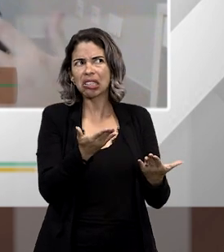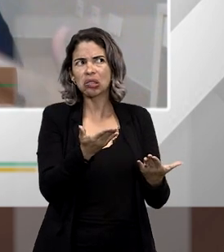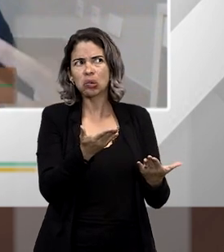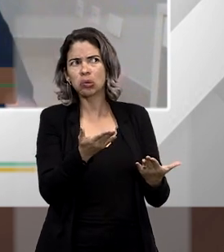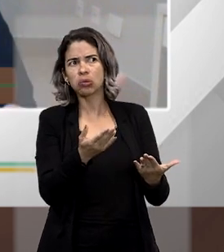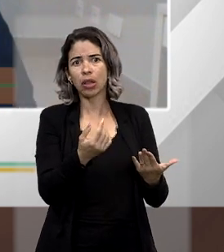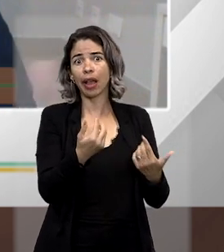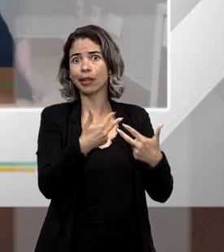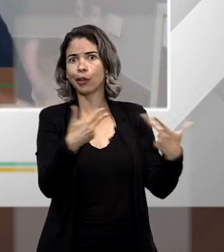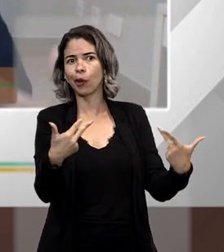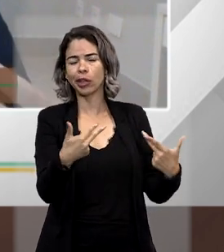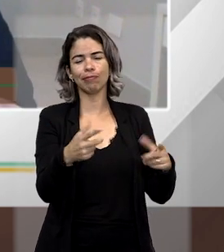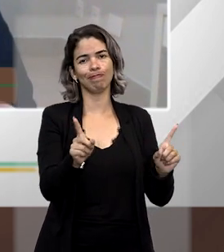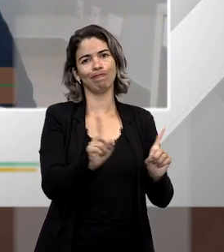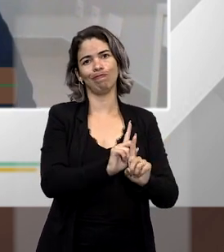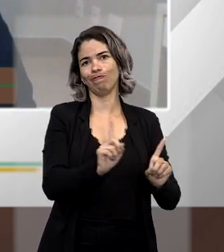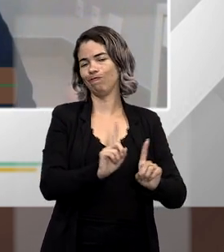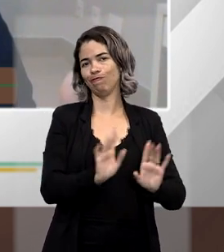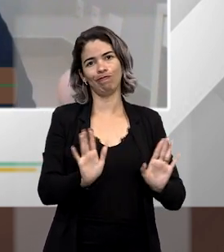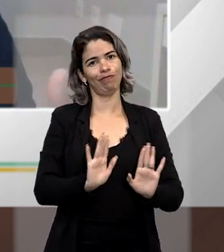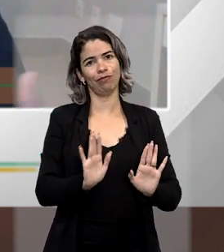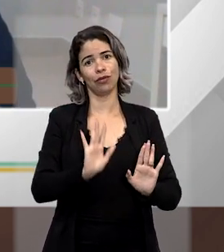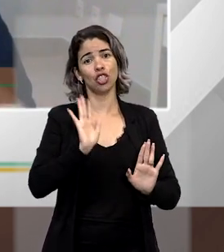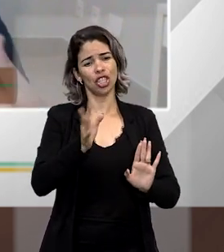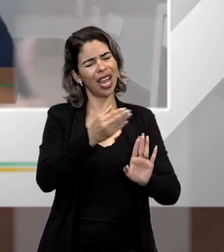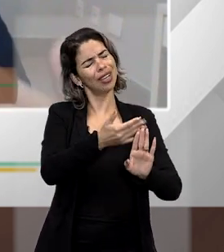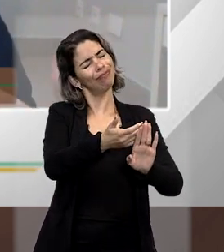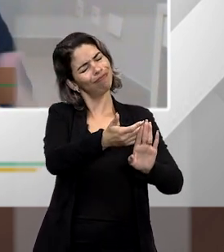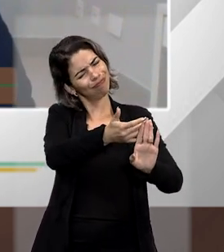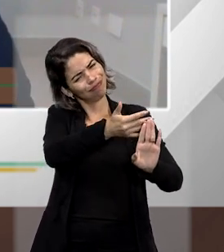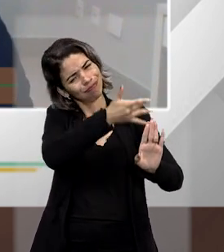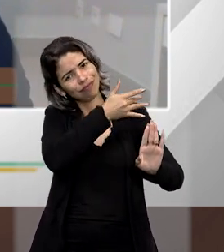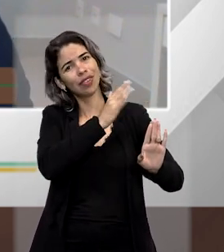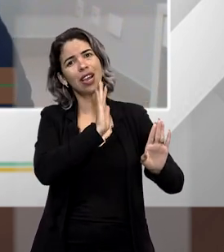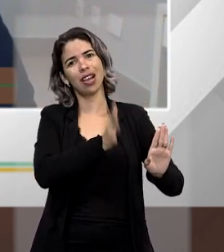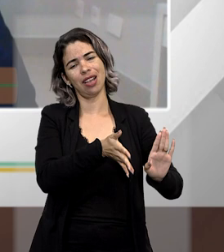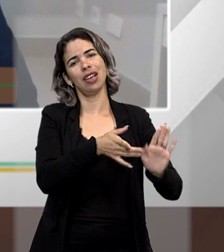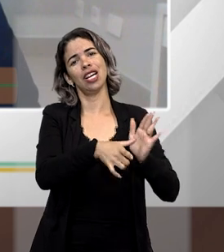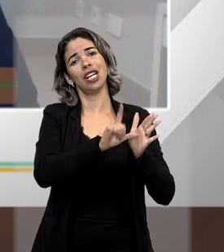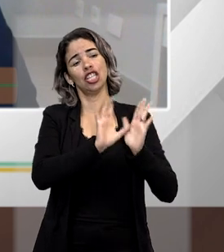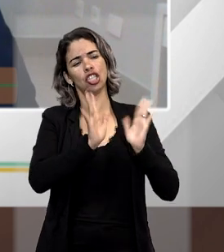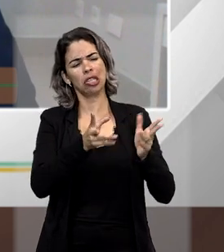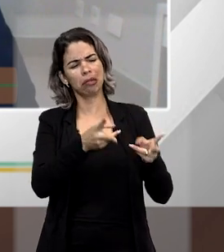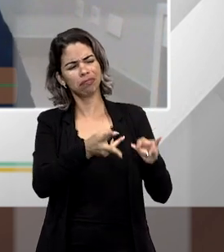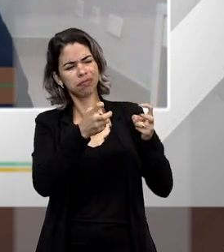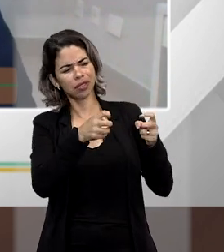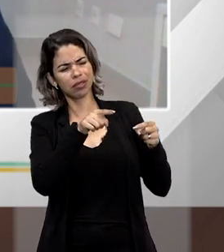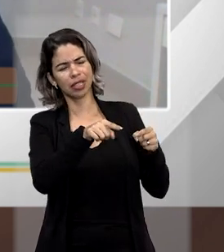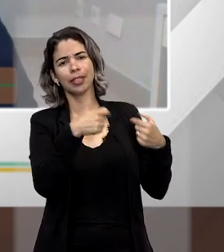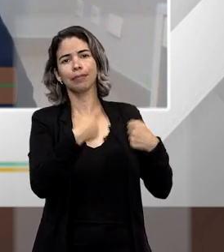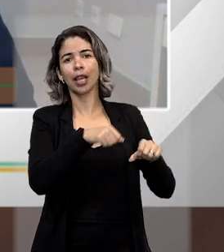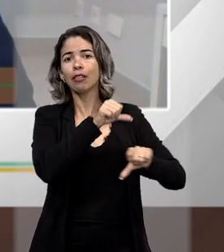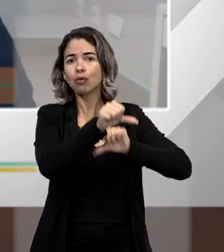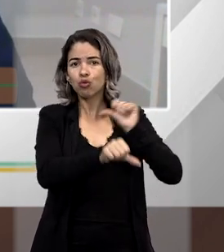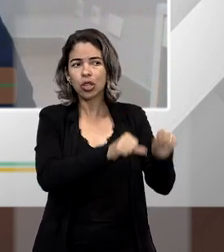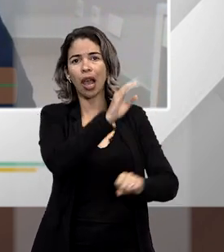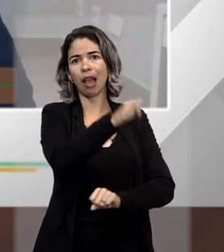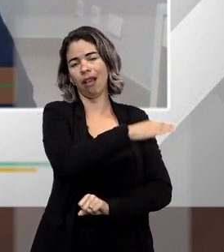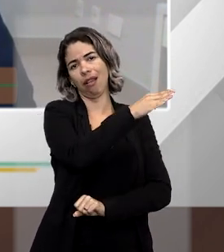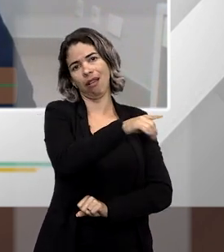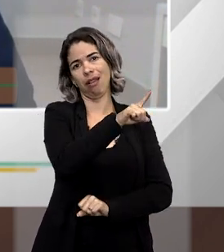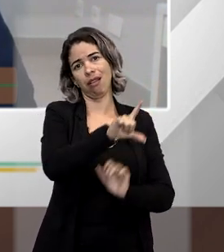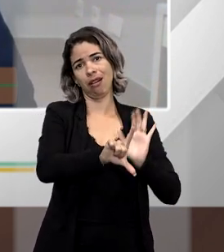de um passado recente as críticas à Lei 7.170. Já há muito tempo havia essa impressão, essa necessidade de